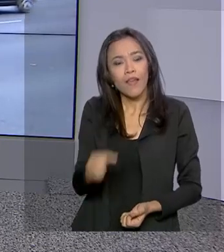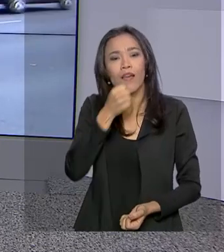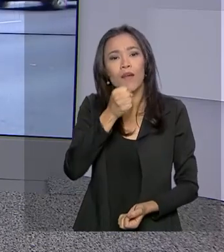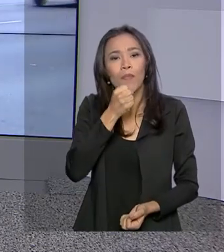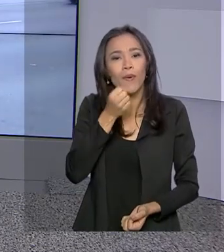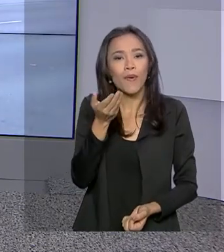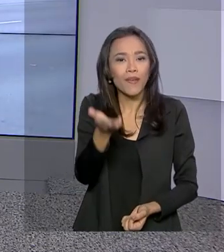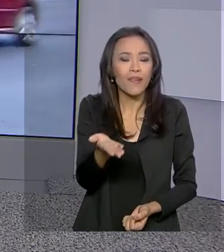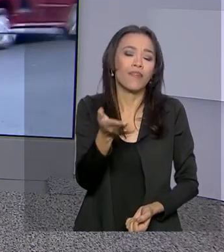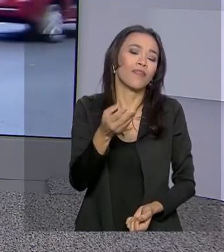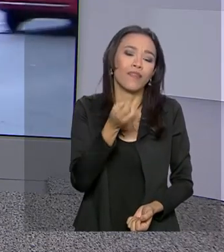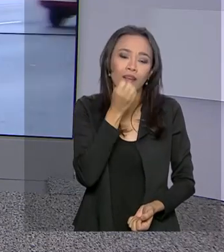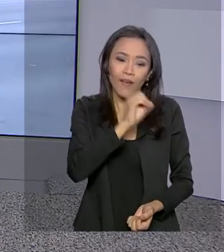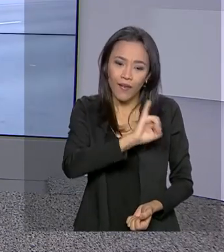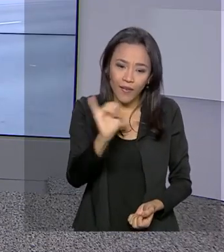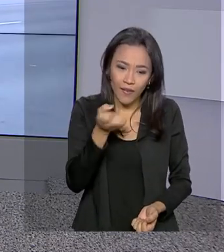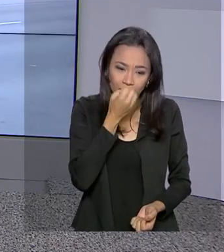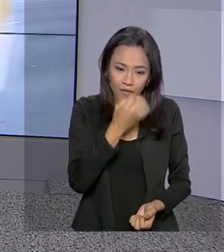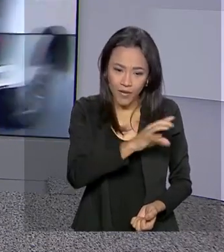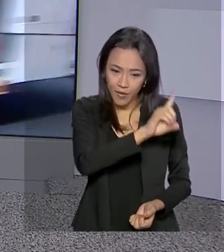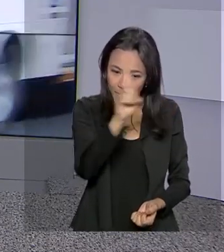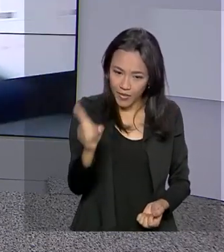Daniele Popov. Oi, Dani. Bom dia para você.